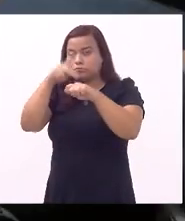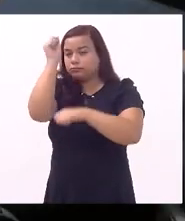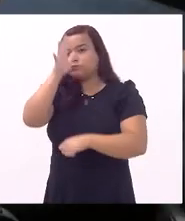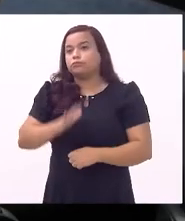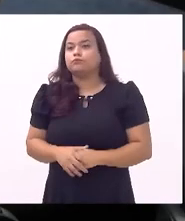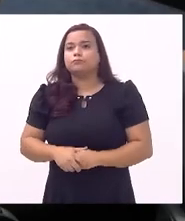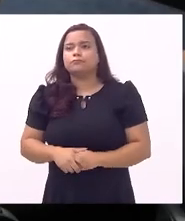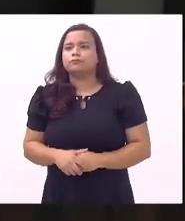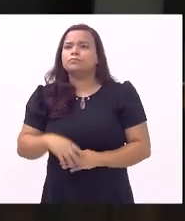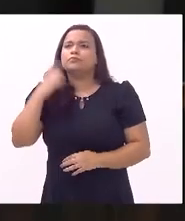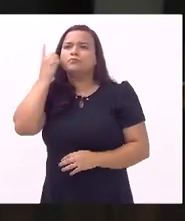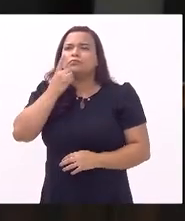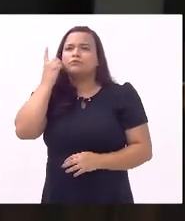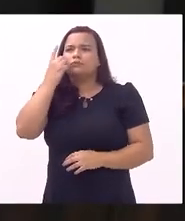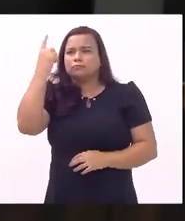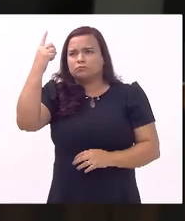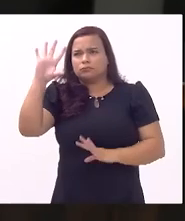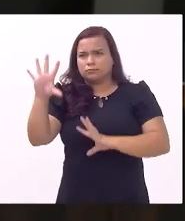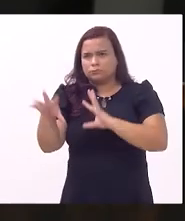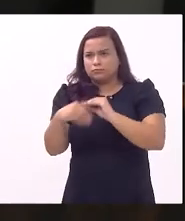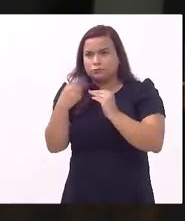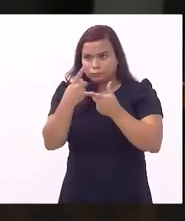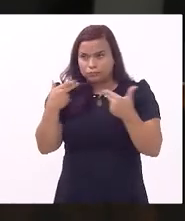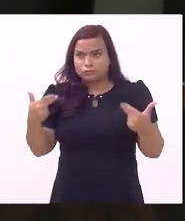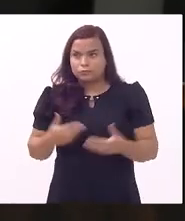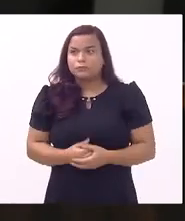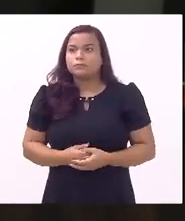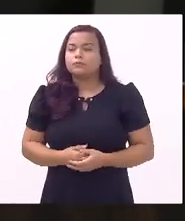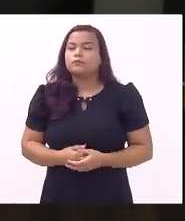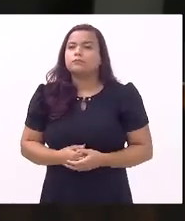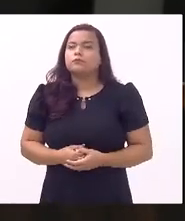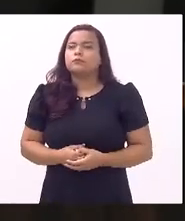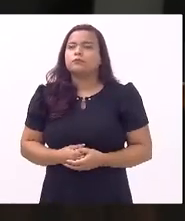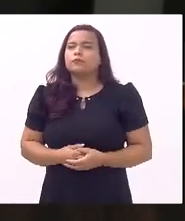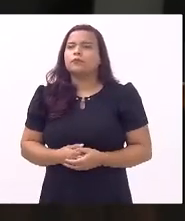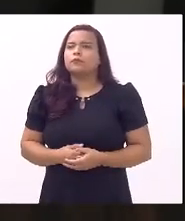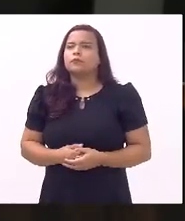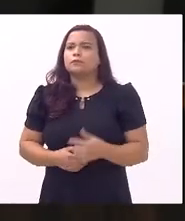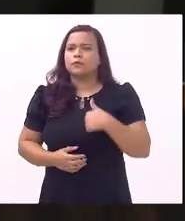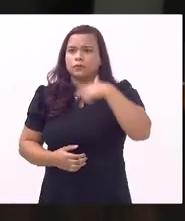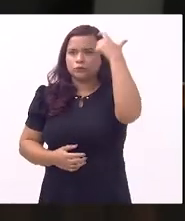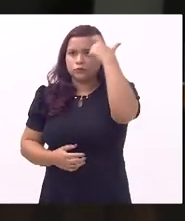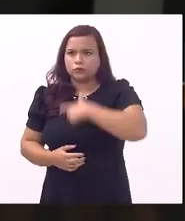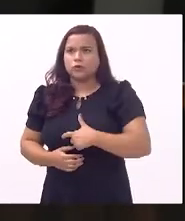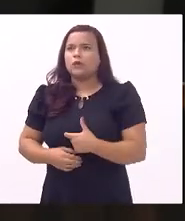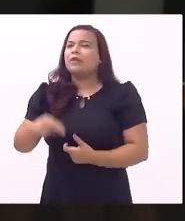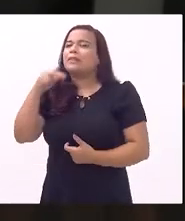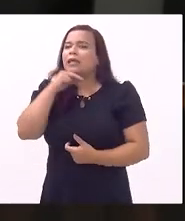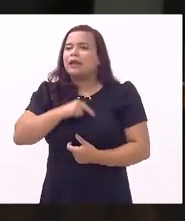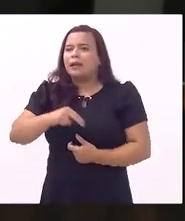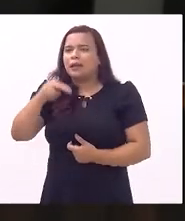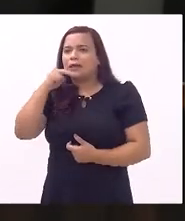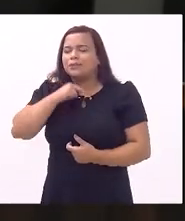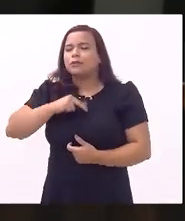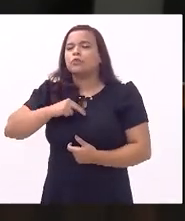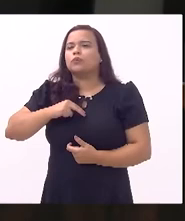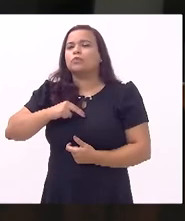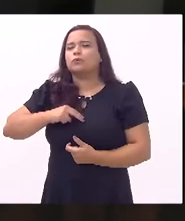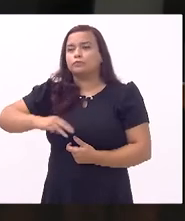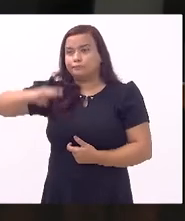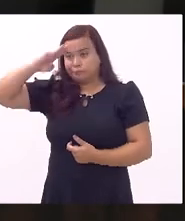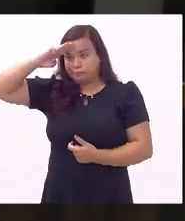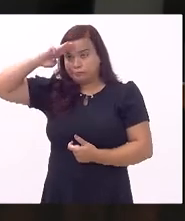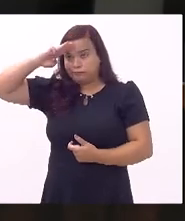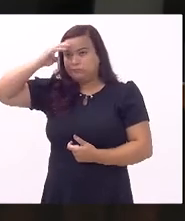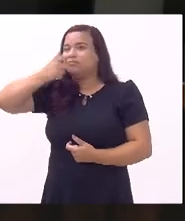obrigado presidente queria só fazer um pontual uma questão aqui eu sou neto de major do exército pai